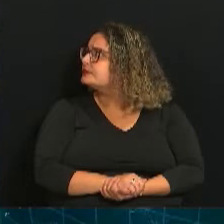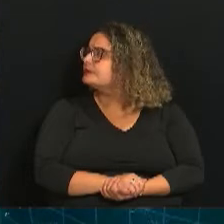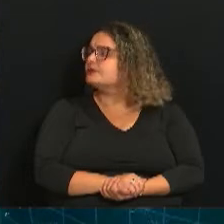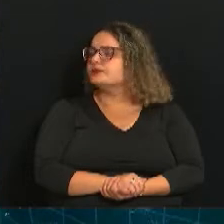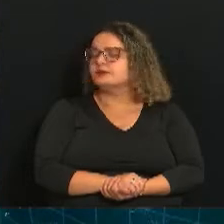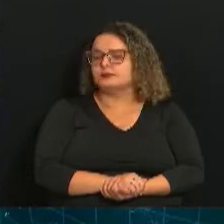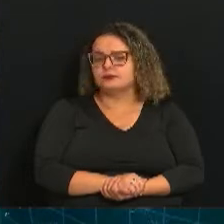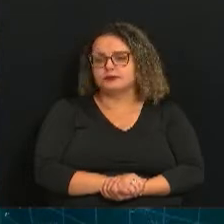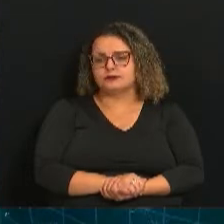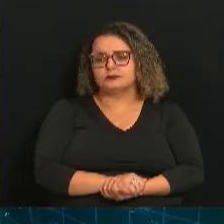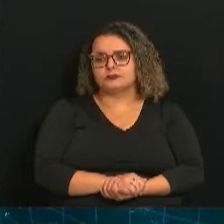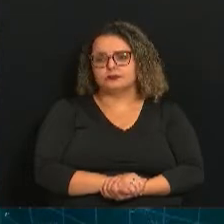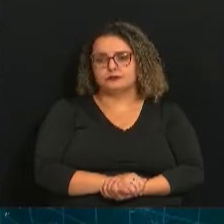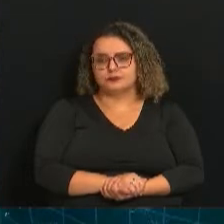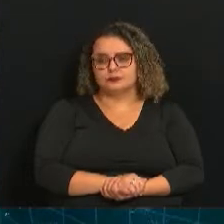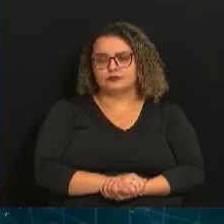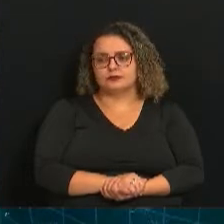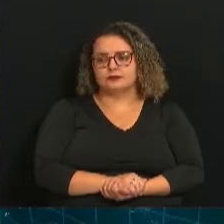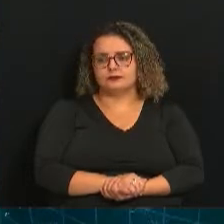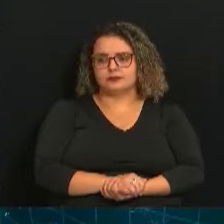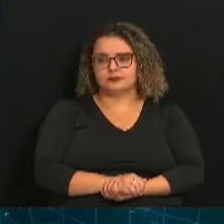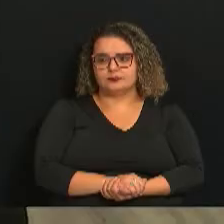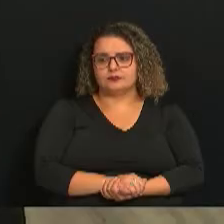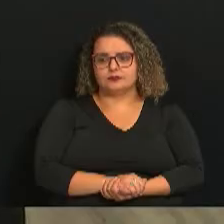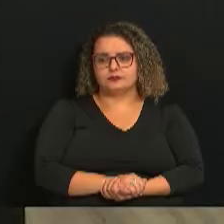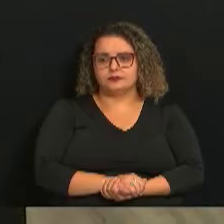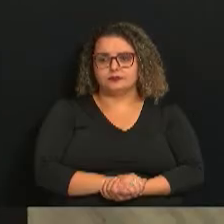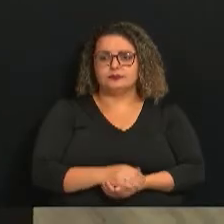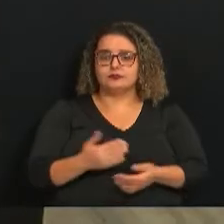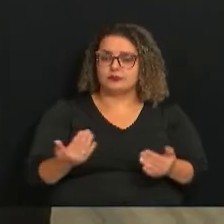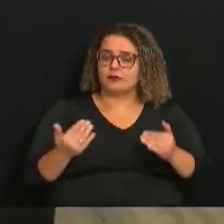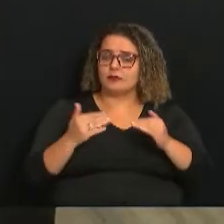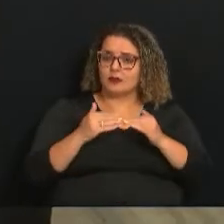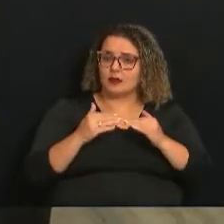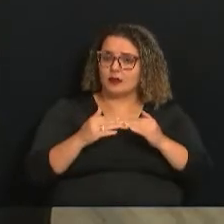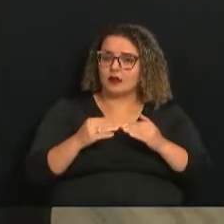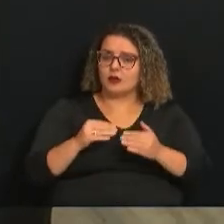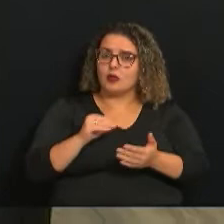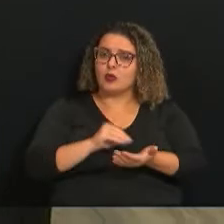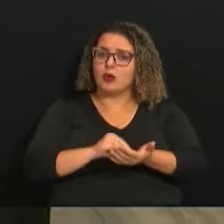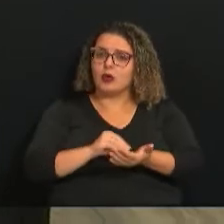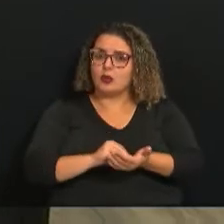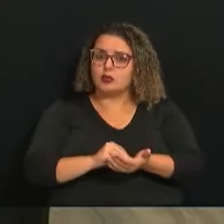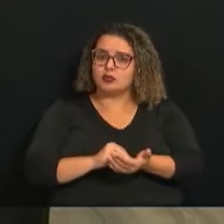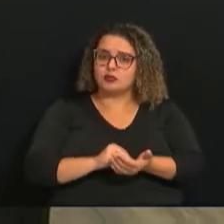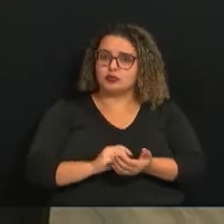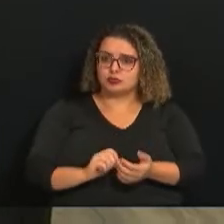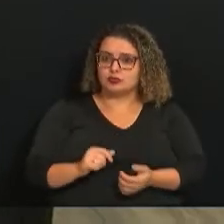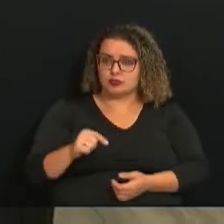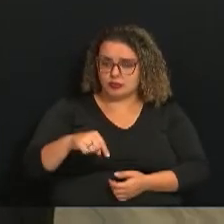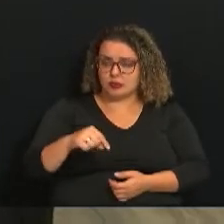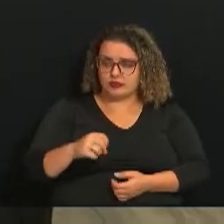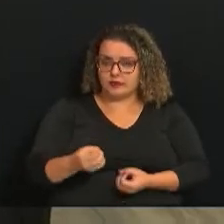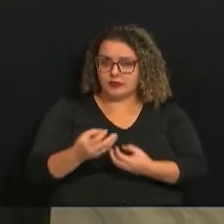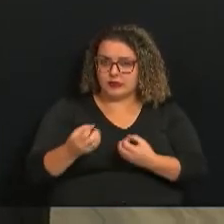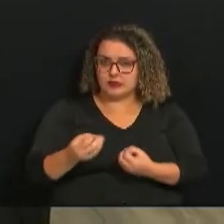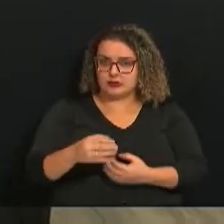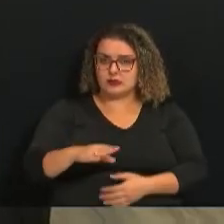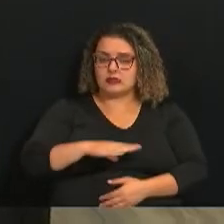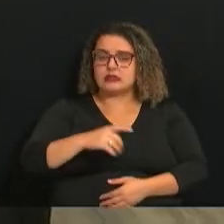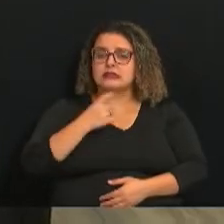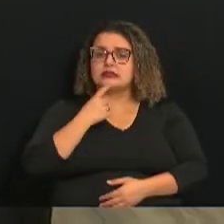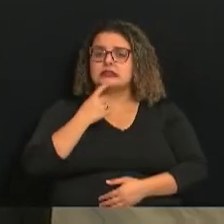Engenheiro Coelho, Morungaba e Olambra. De acordo com esta última atualização, no município de Campinas, mais